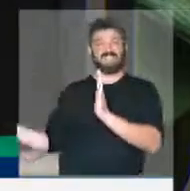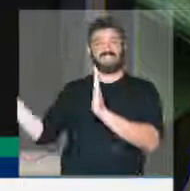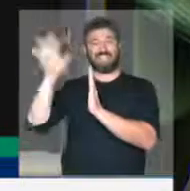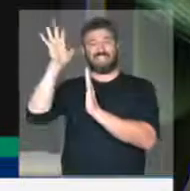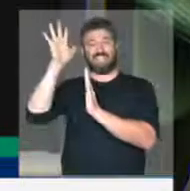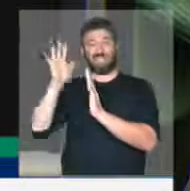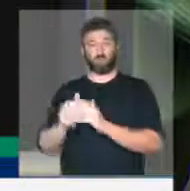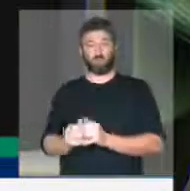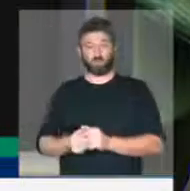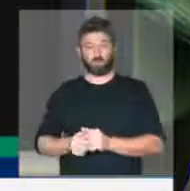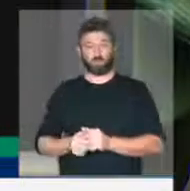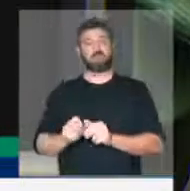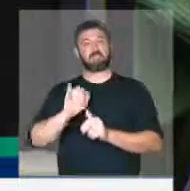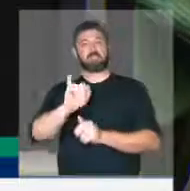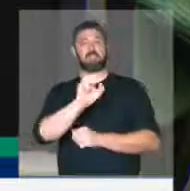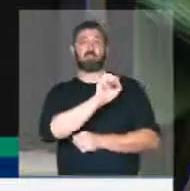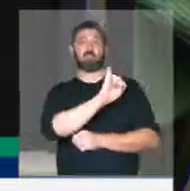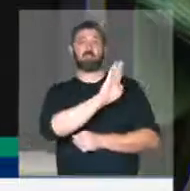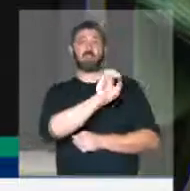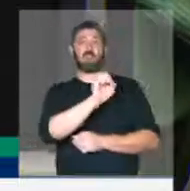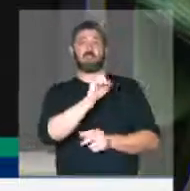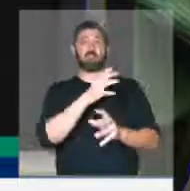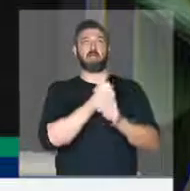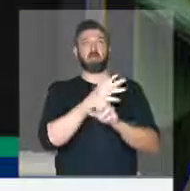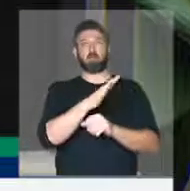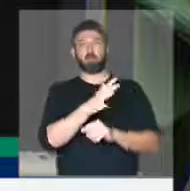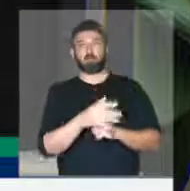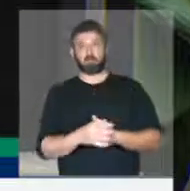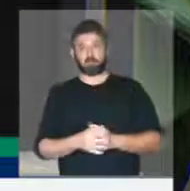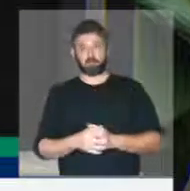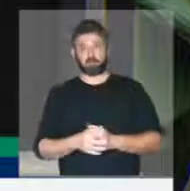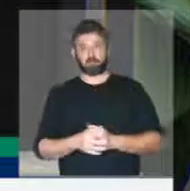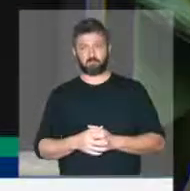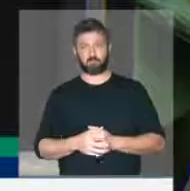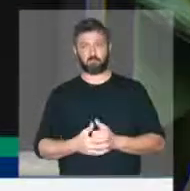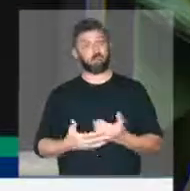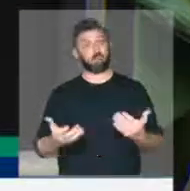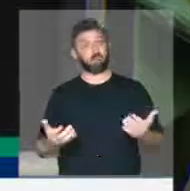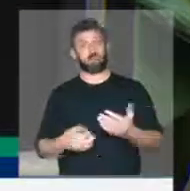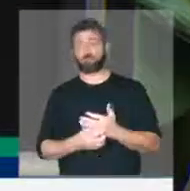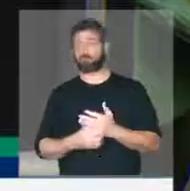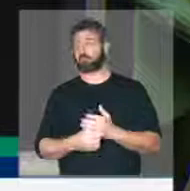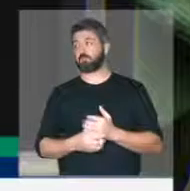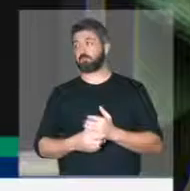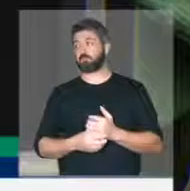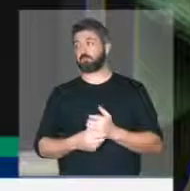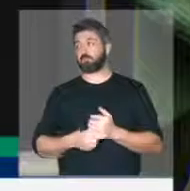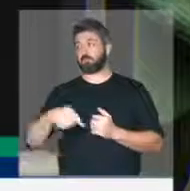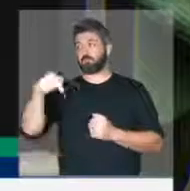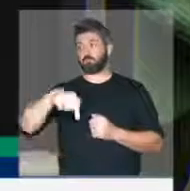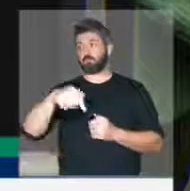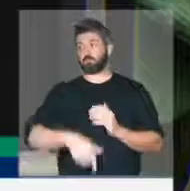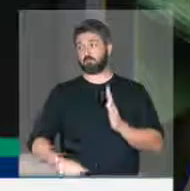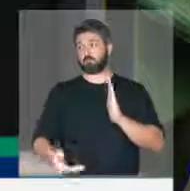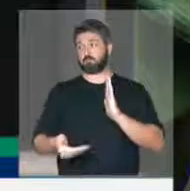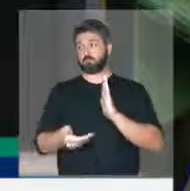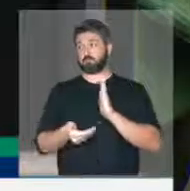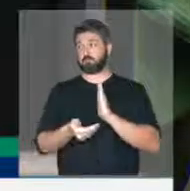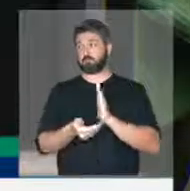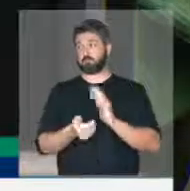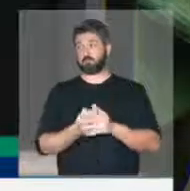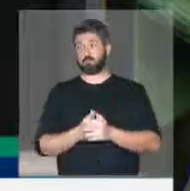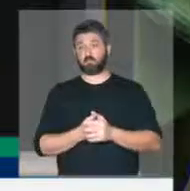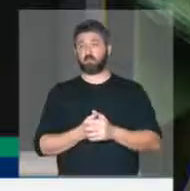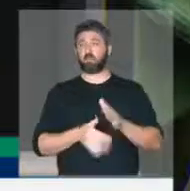na composição de custos que a empresa brasileira vai ter. Portanto, esta casa tem que ter